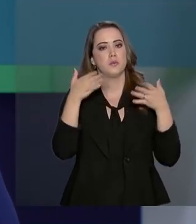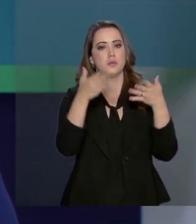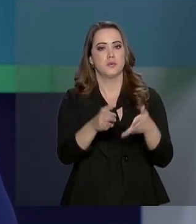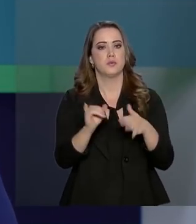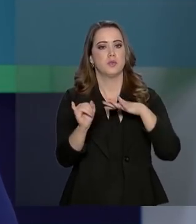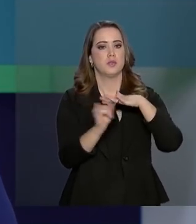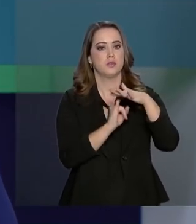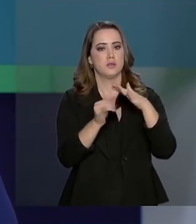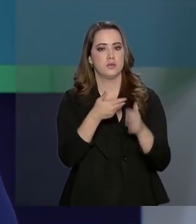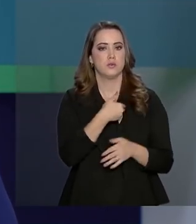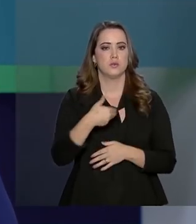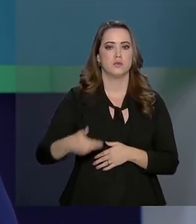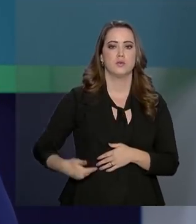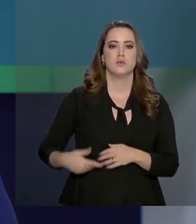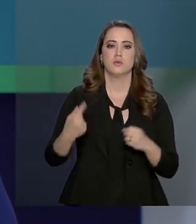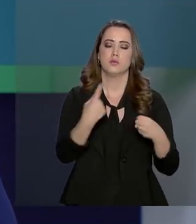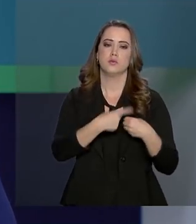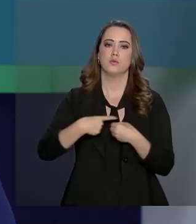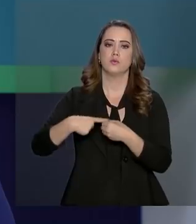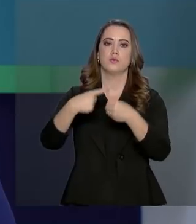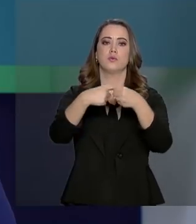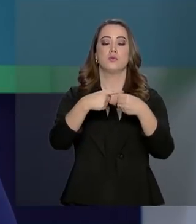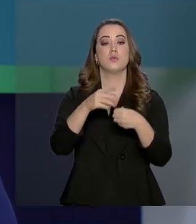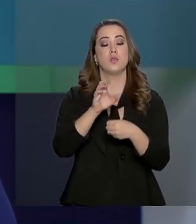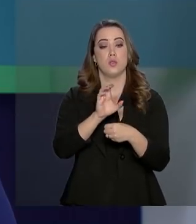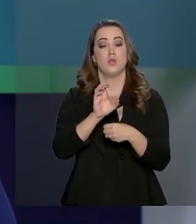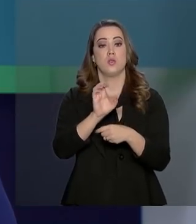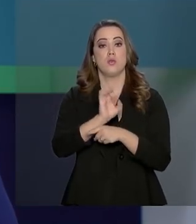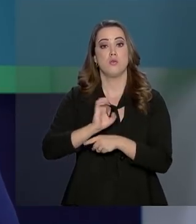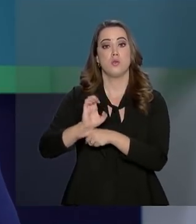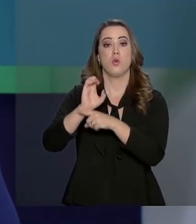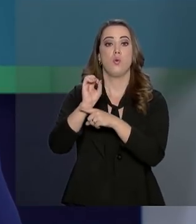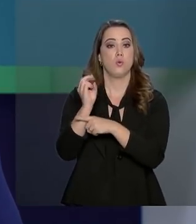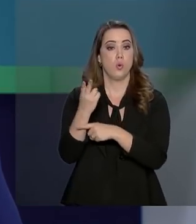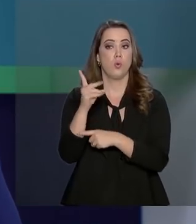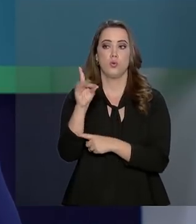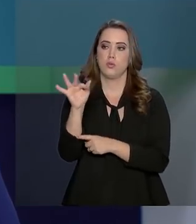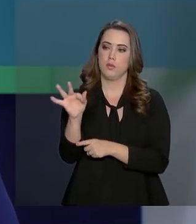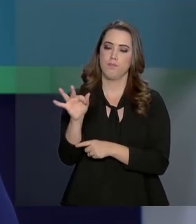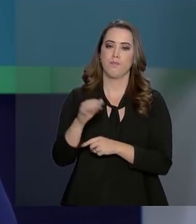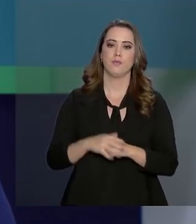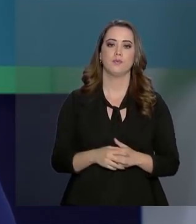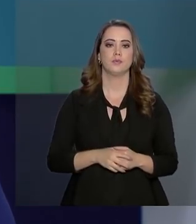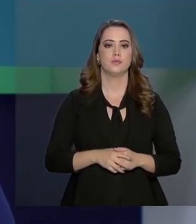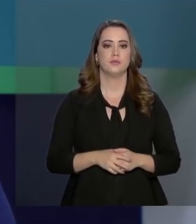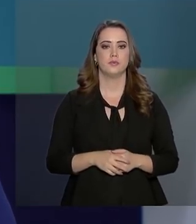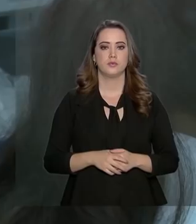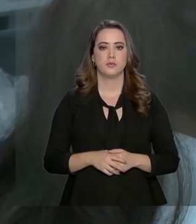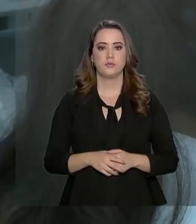e podem participar instituições públicas municipais, estaduais e do Distrito Federal.